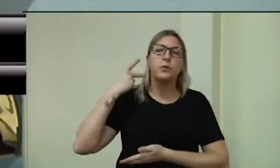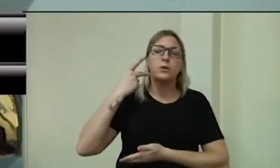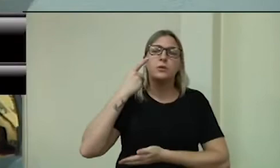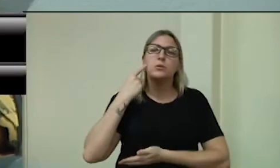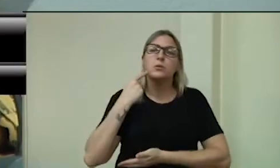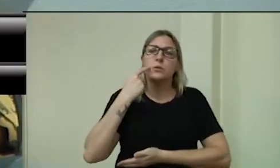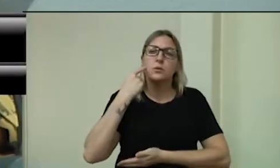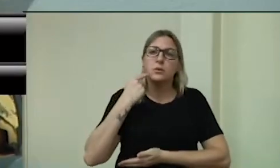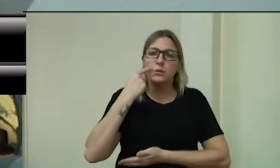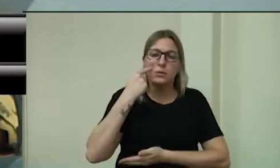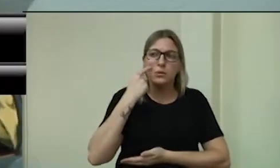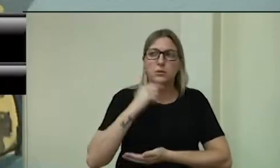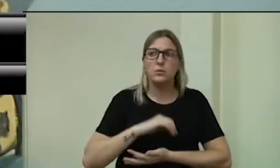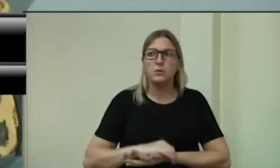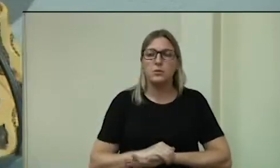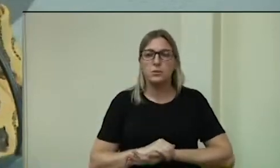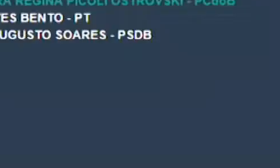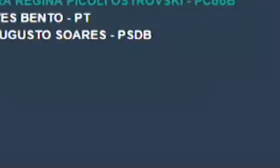Sandra.